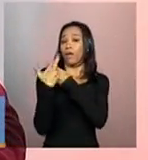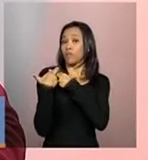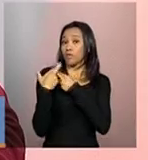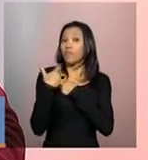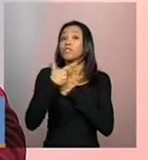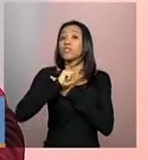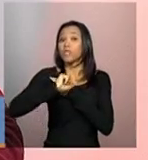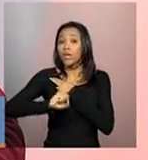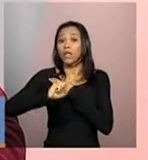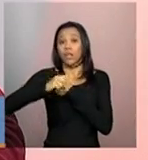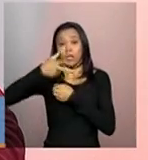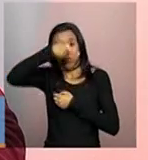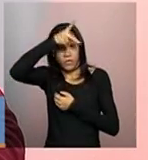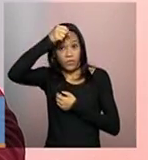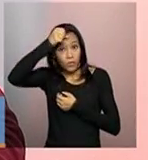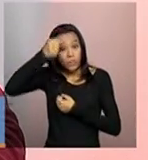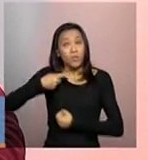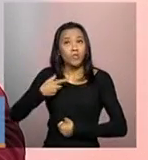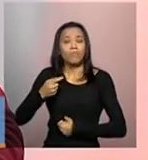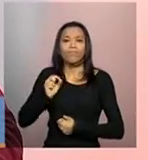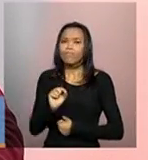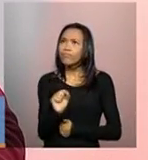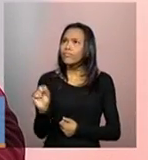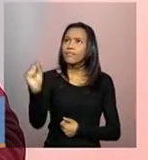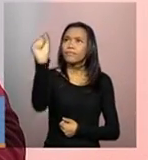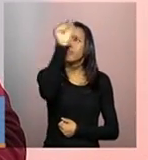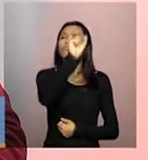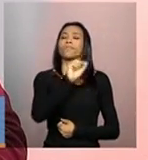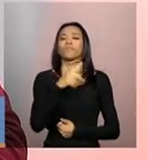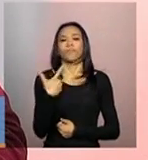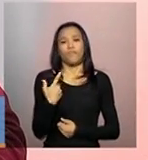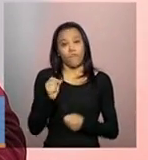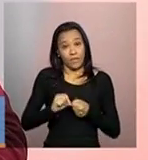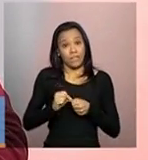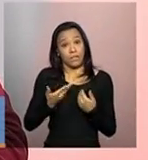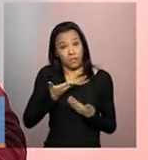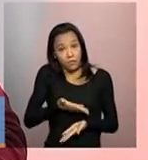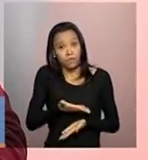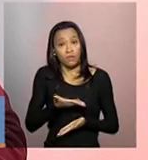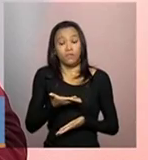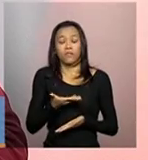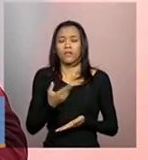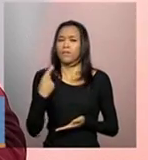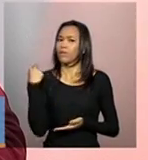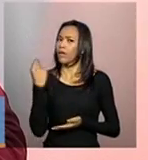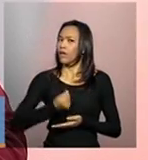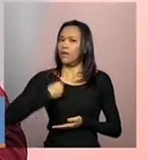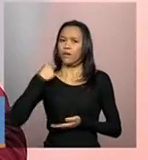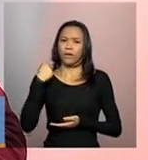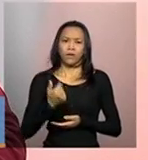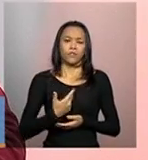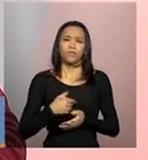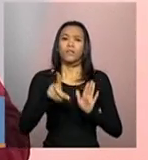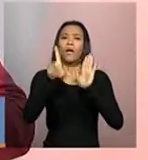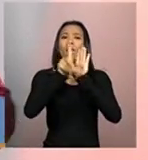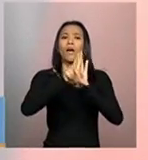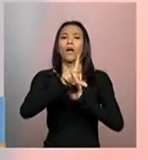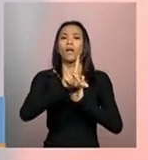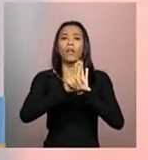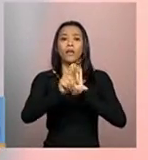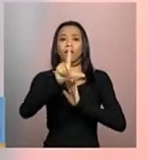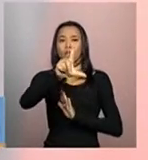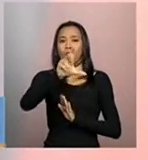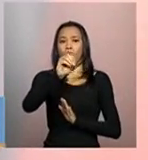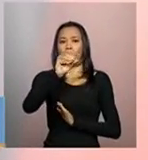preenchimento do cadastro nacional das entidades. Está previsto desde a LOAS, em 93. Então, assim,